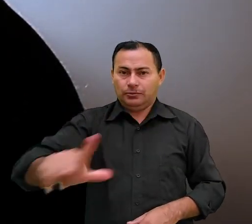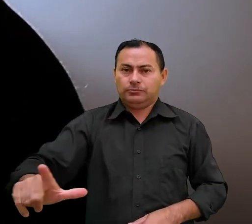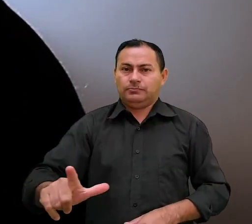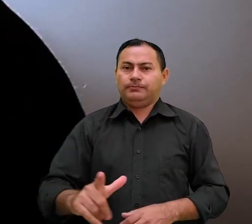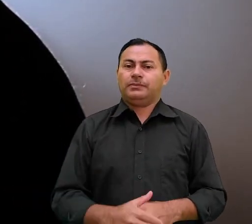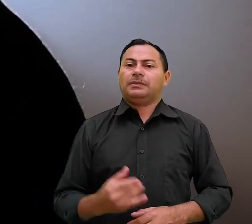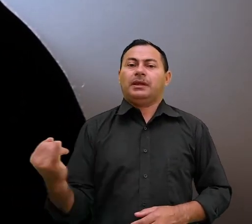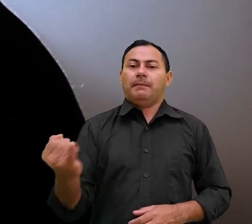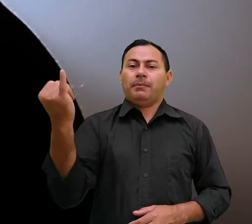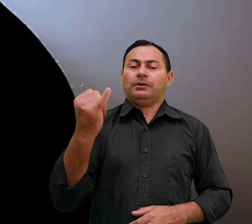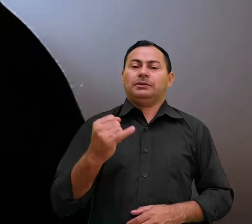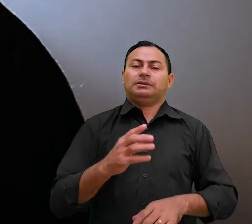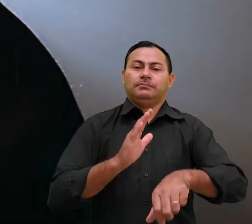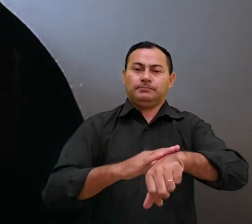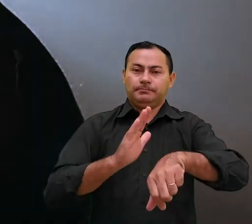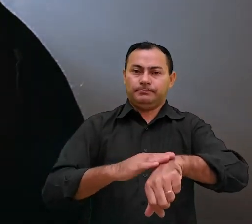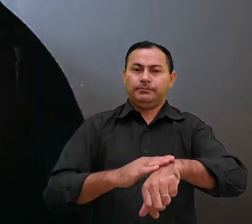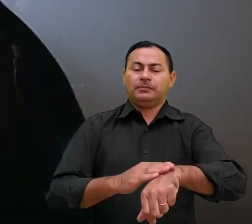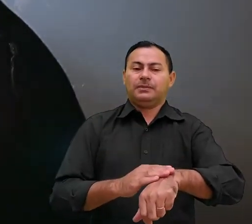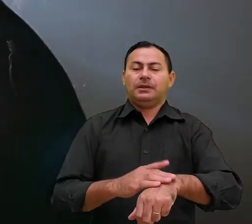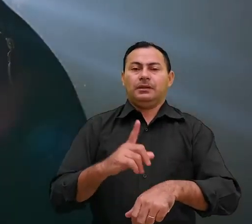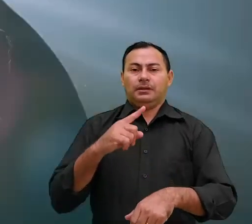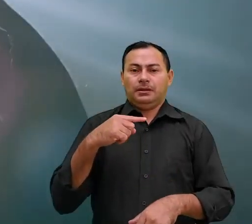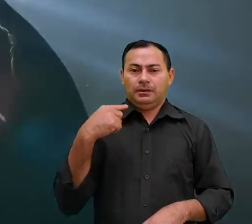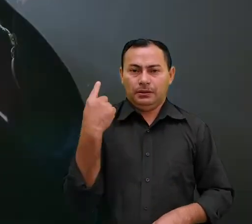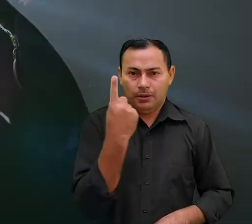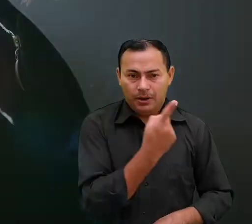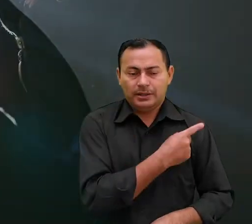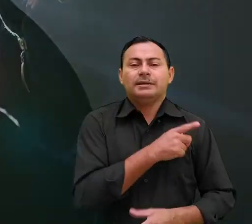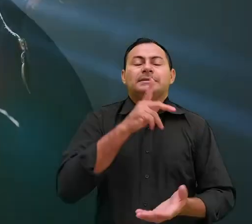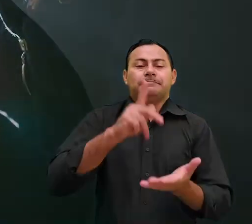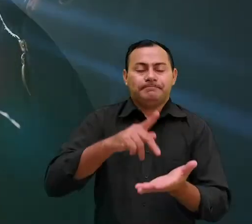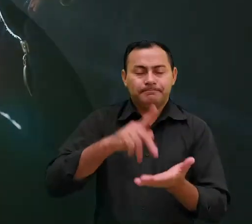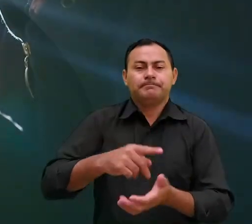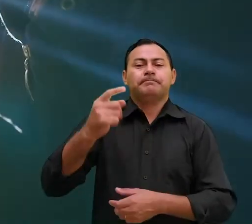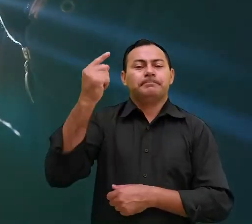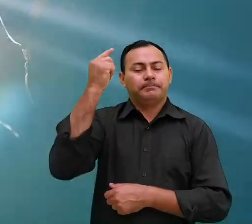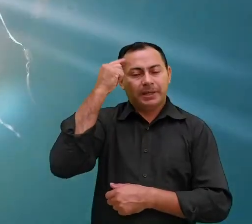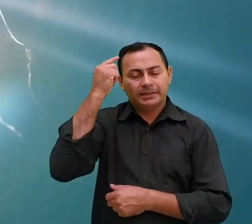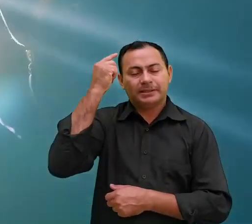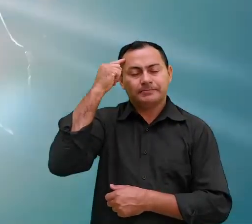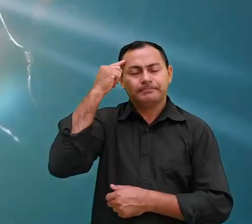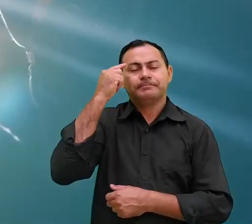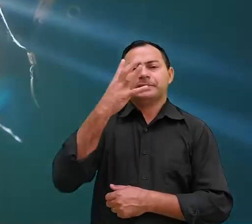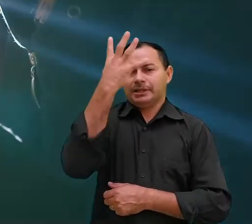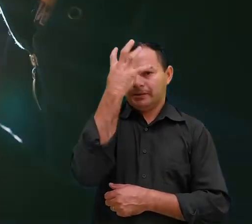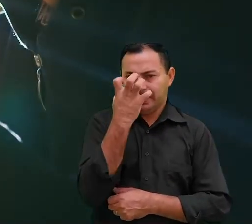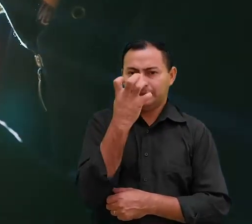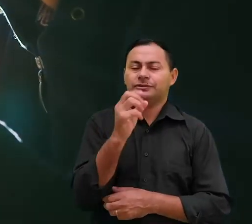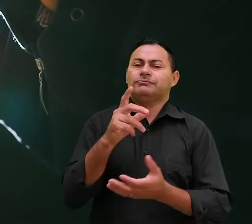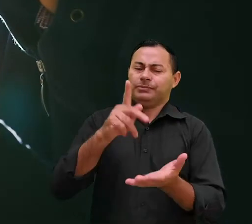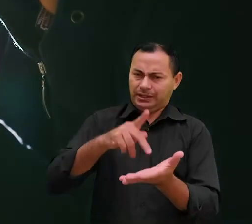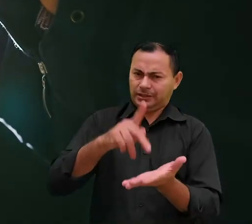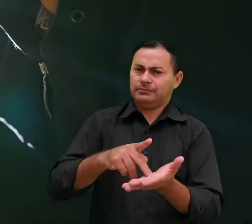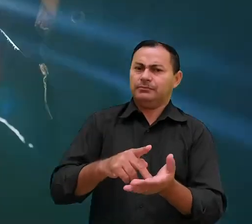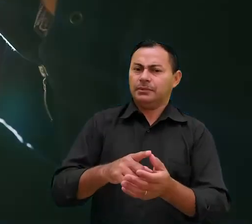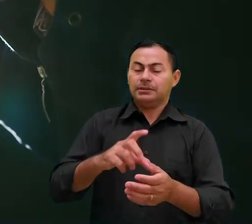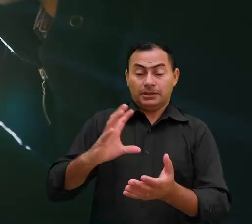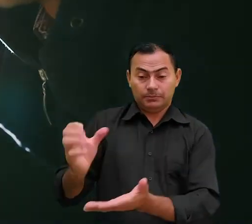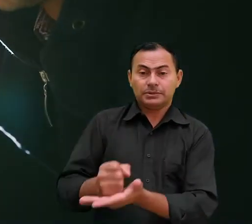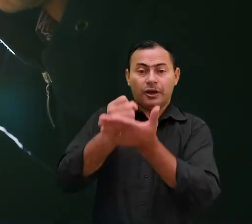é muito importante nesse ponto a gente realmente pensar seriamente de que